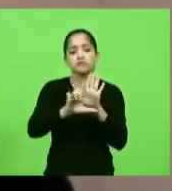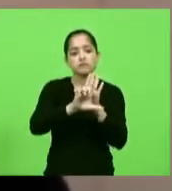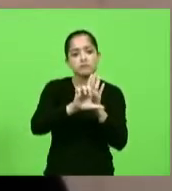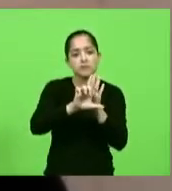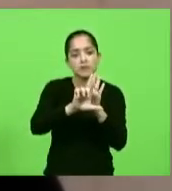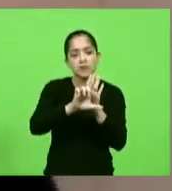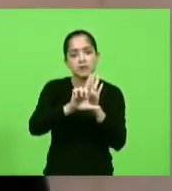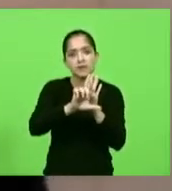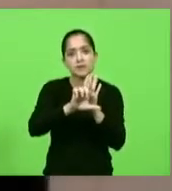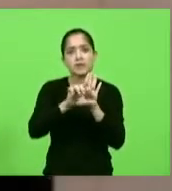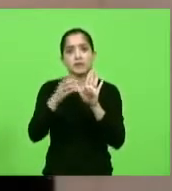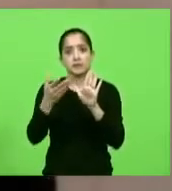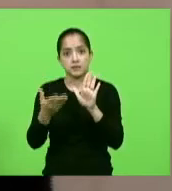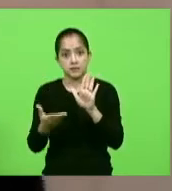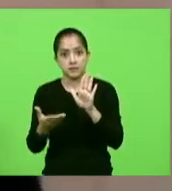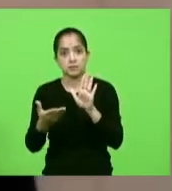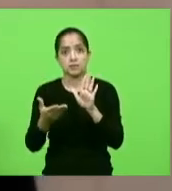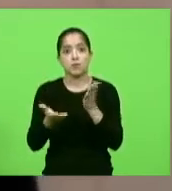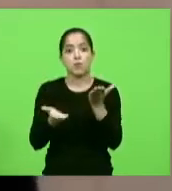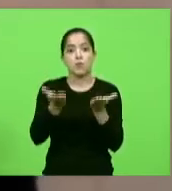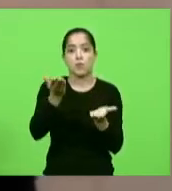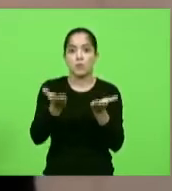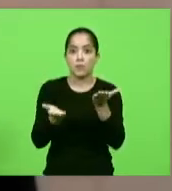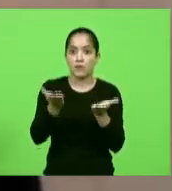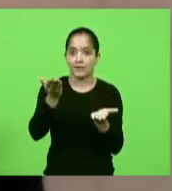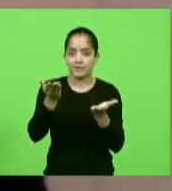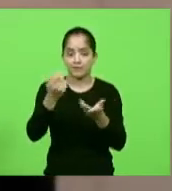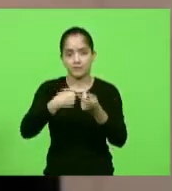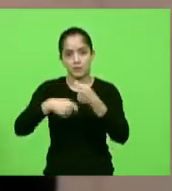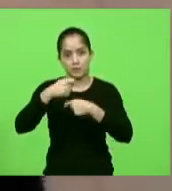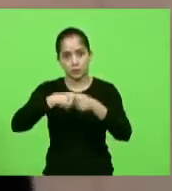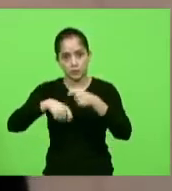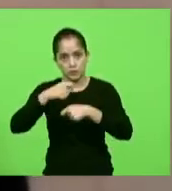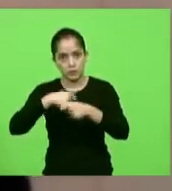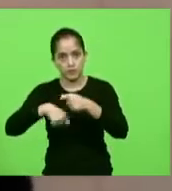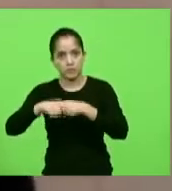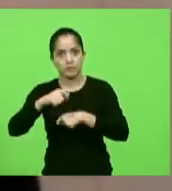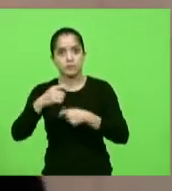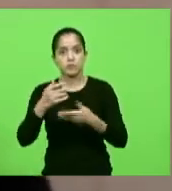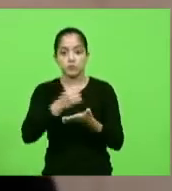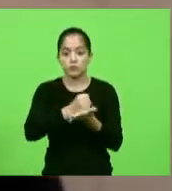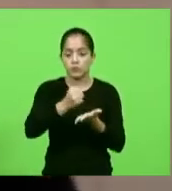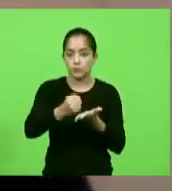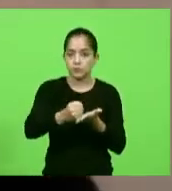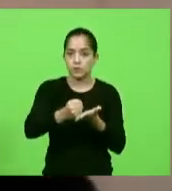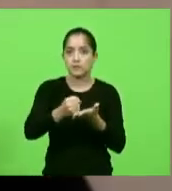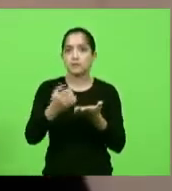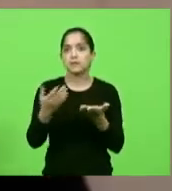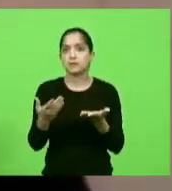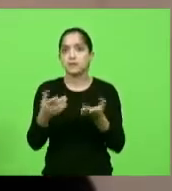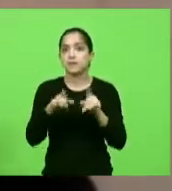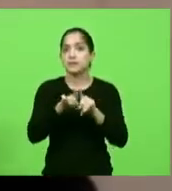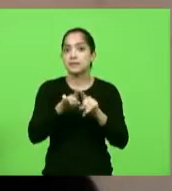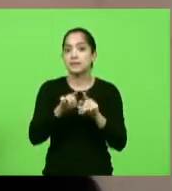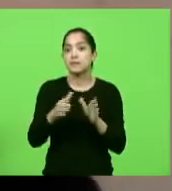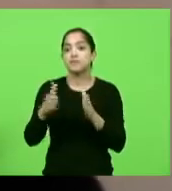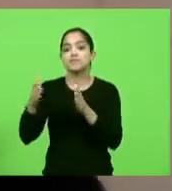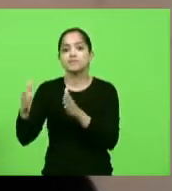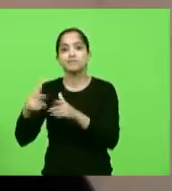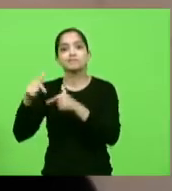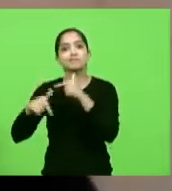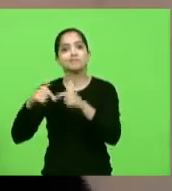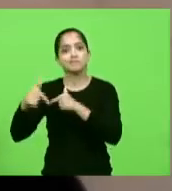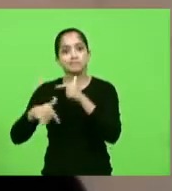da questão do reequilíbrio econômico do contrato, e por parte dos trabalhadores,